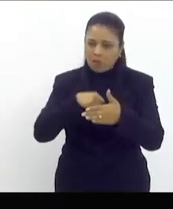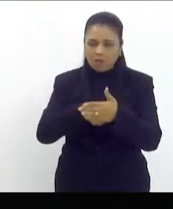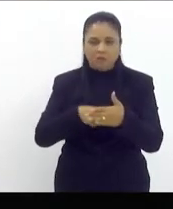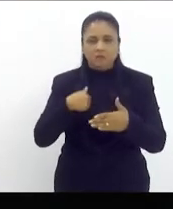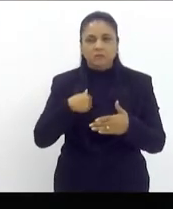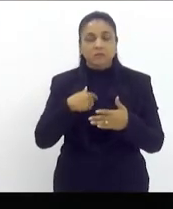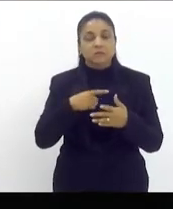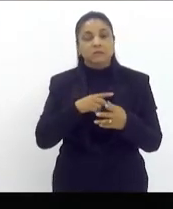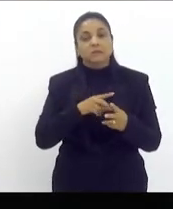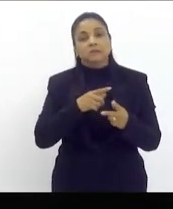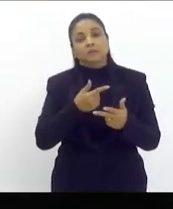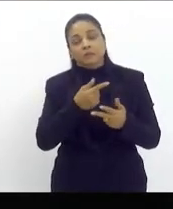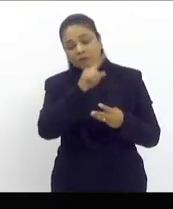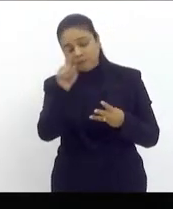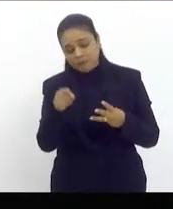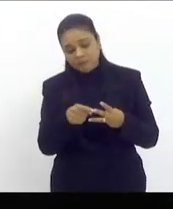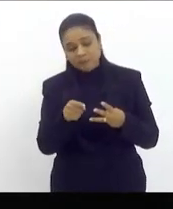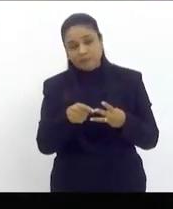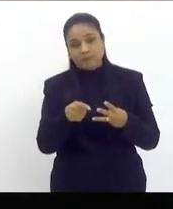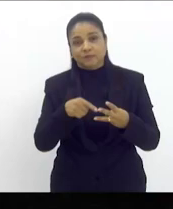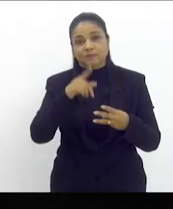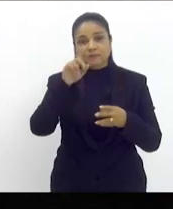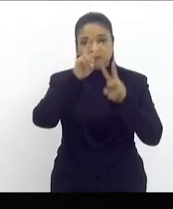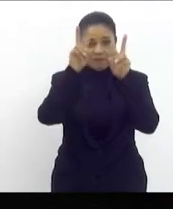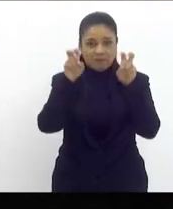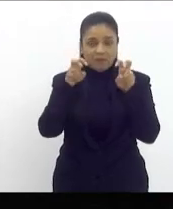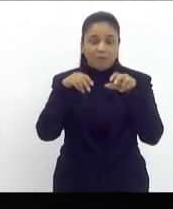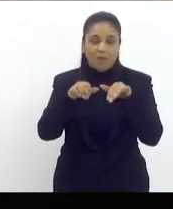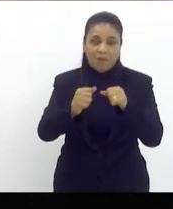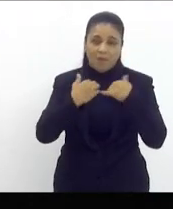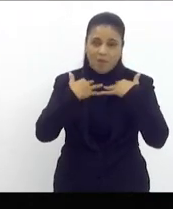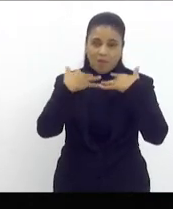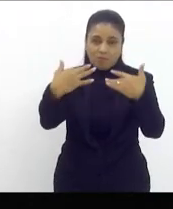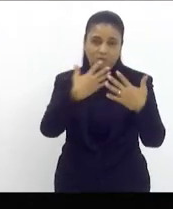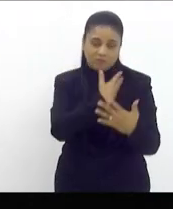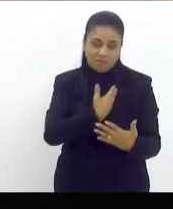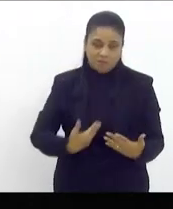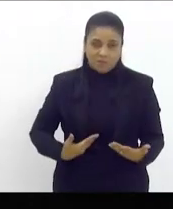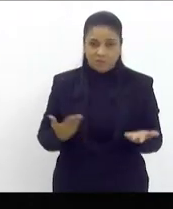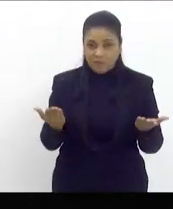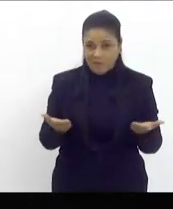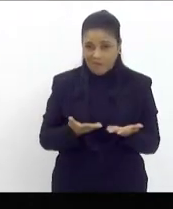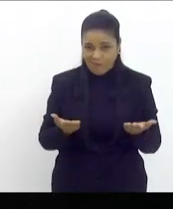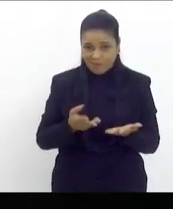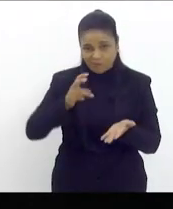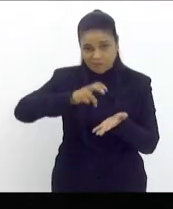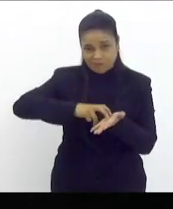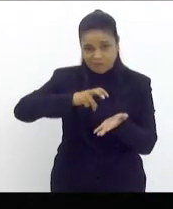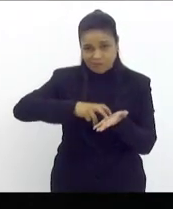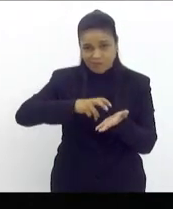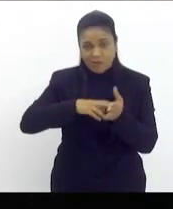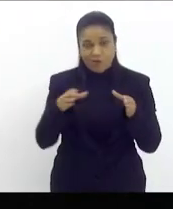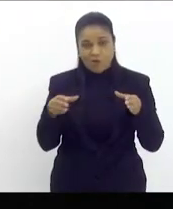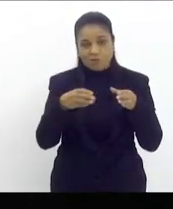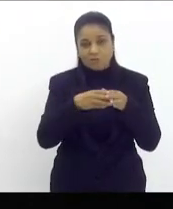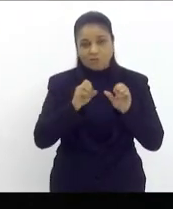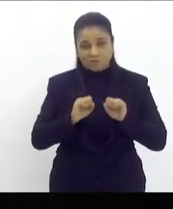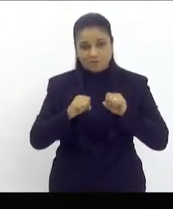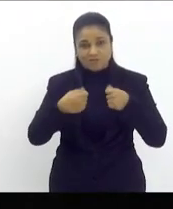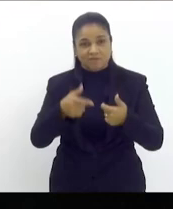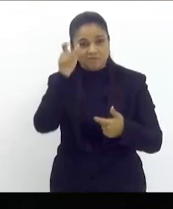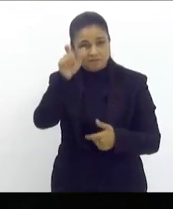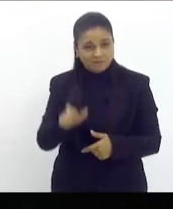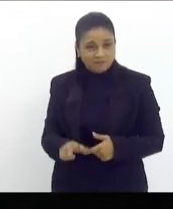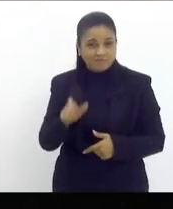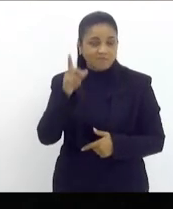senhora presidenta é com relação a audiência pública que fizemos hoje pela comissão de defesa dos direitos